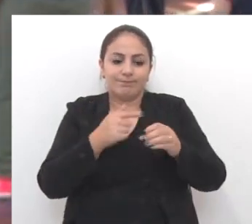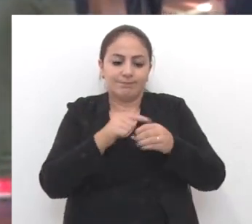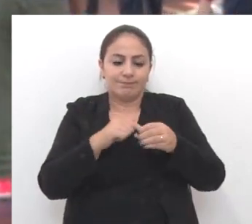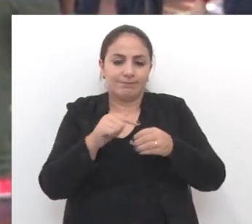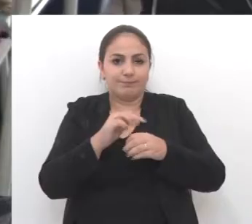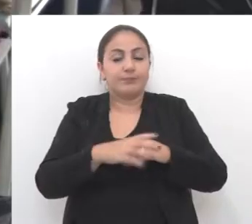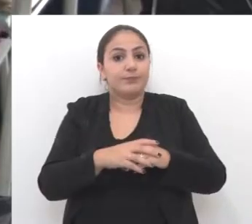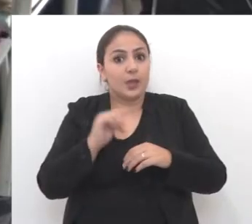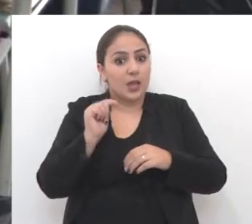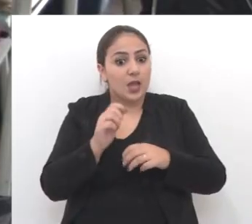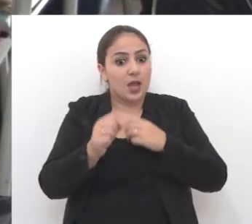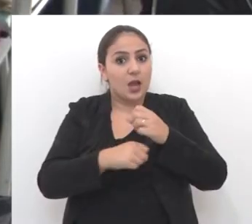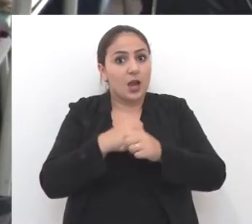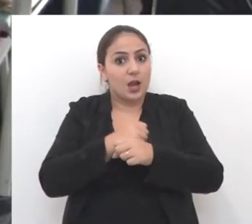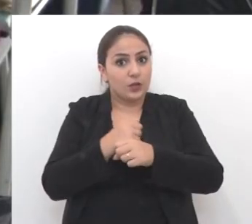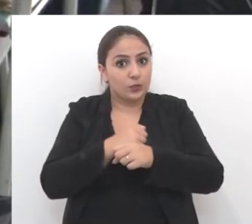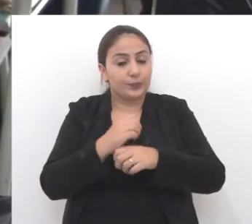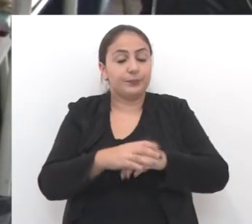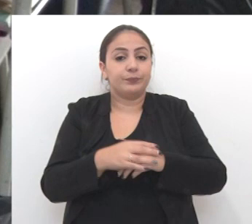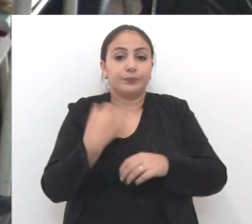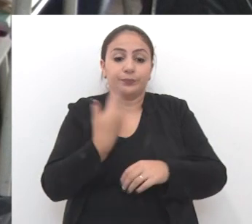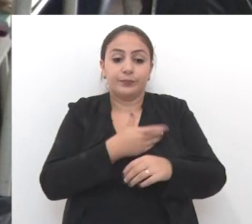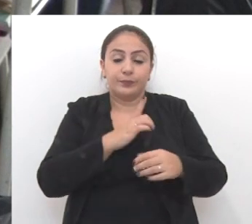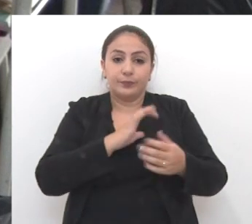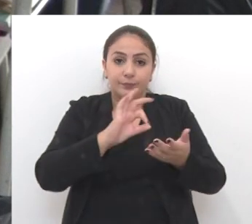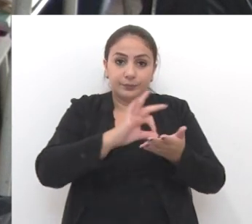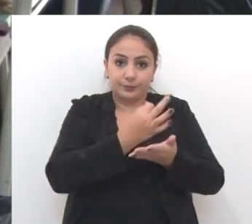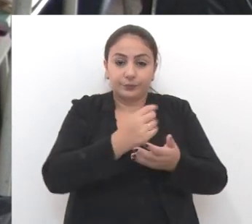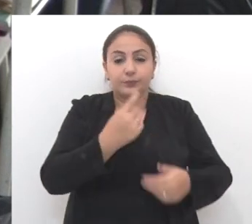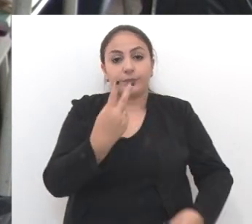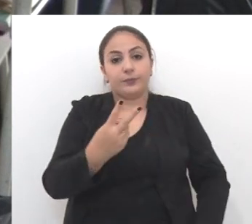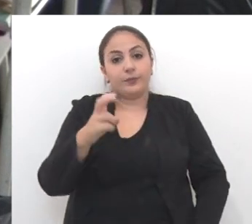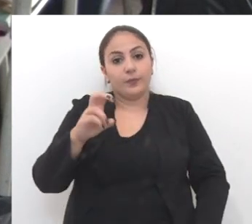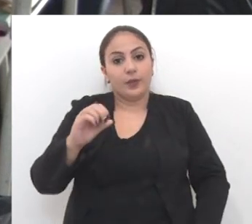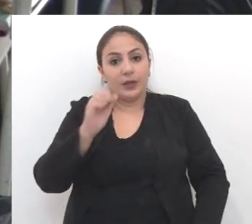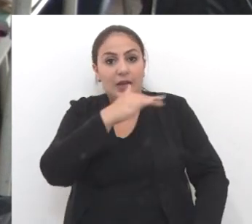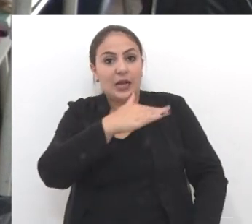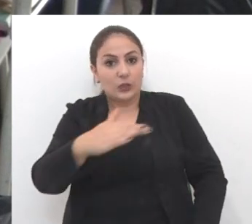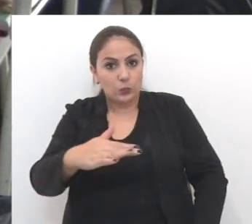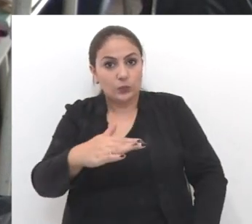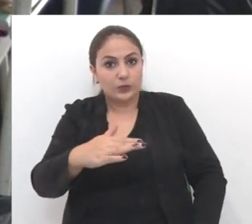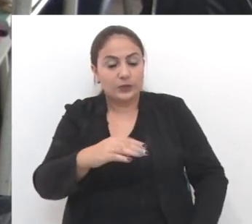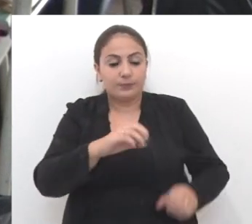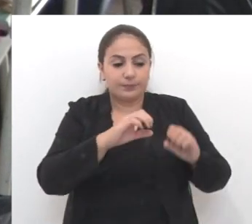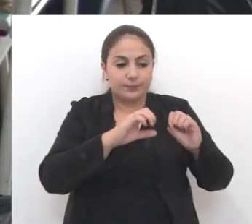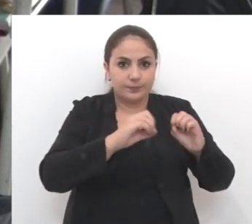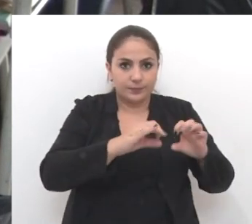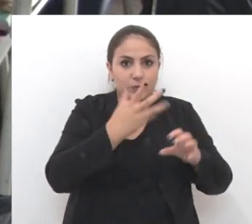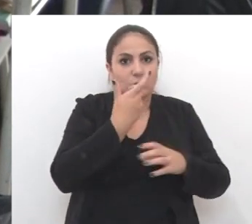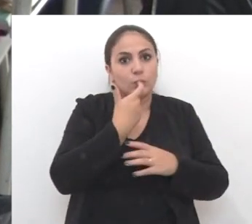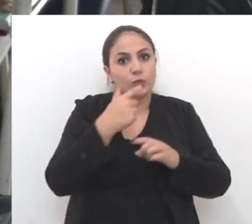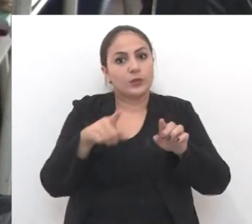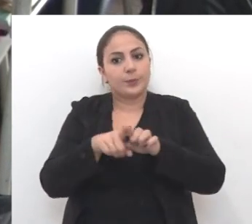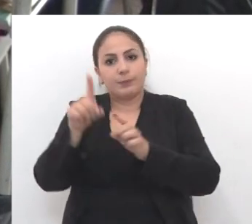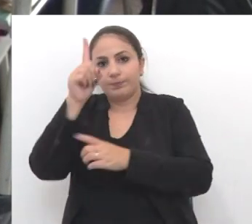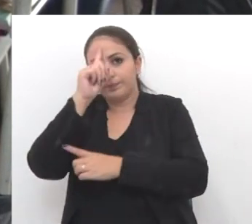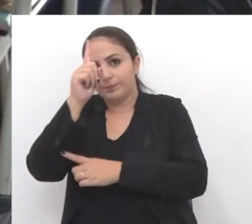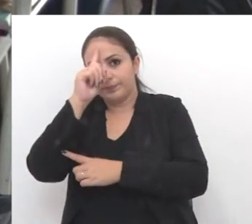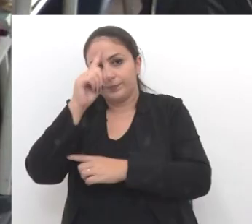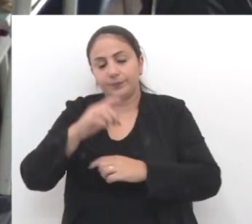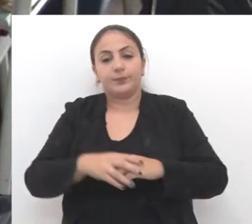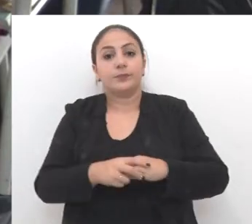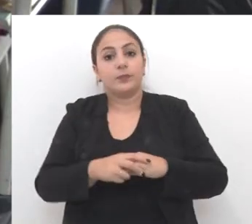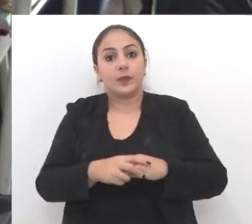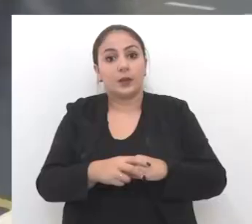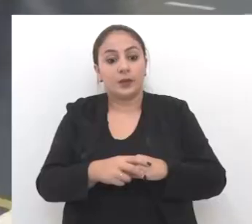da nossa cidade. Para este ano letivo, estão inscritos 250 alunos na educação infantil e no ensino